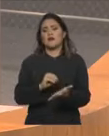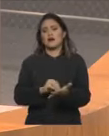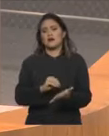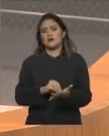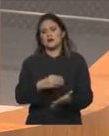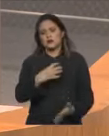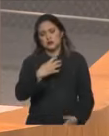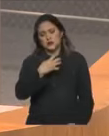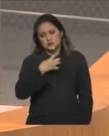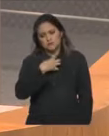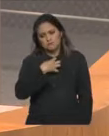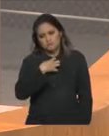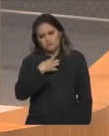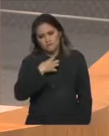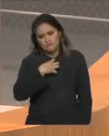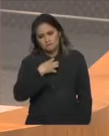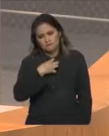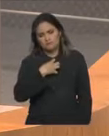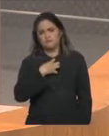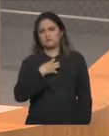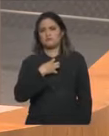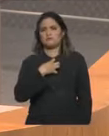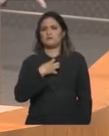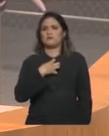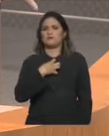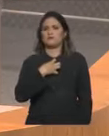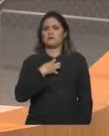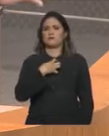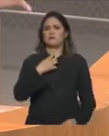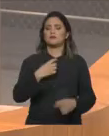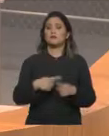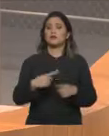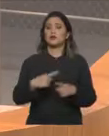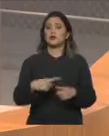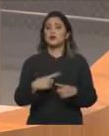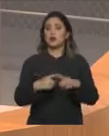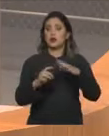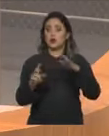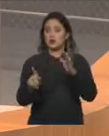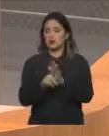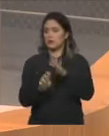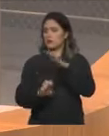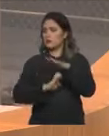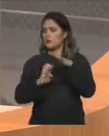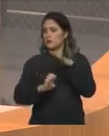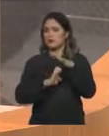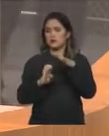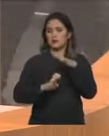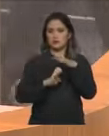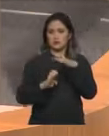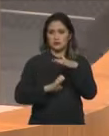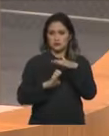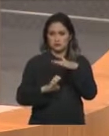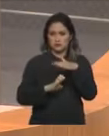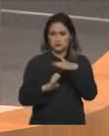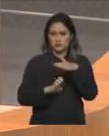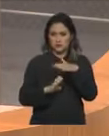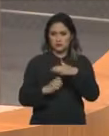respeito por parte de empresas, fornecedores de serviços essenciais, como de energia elétrica e de ferro.